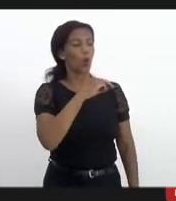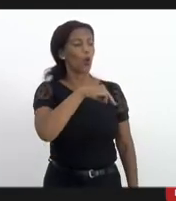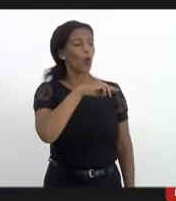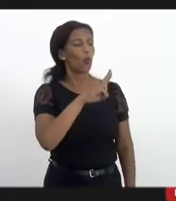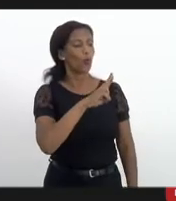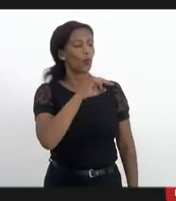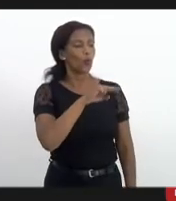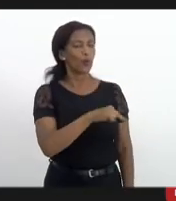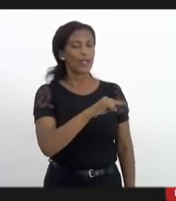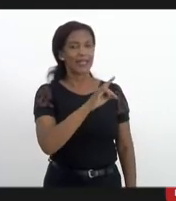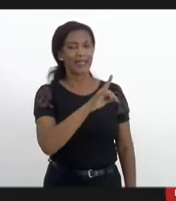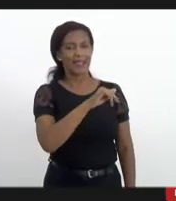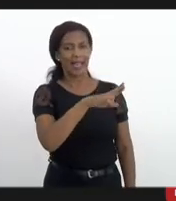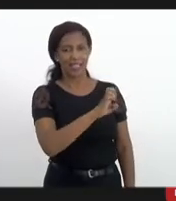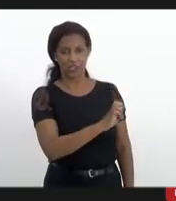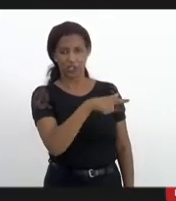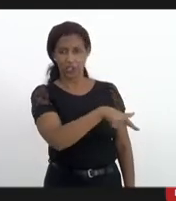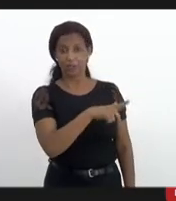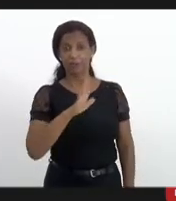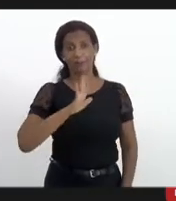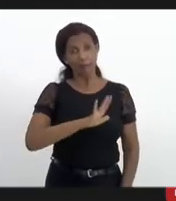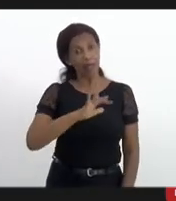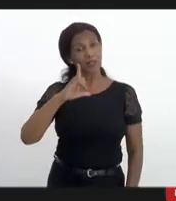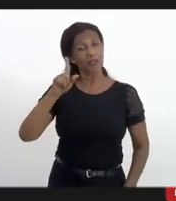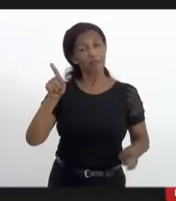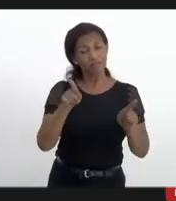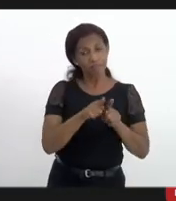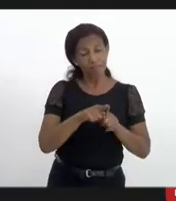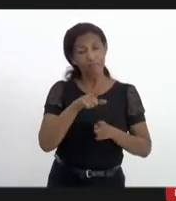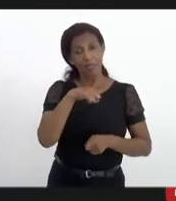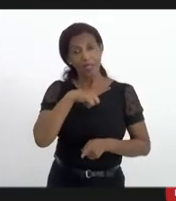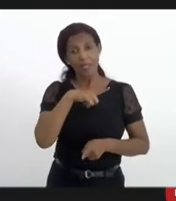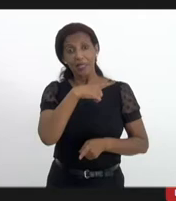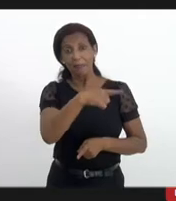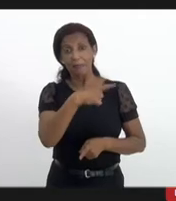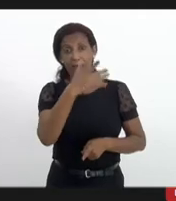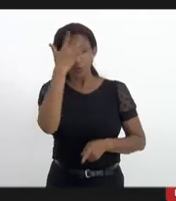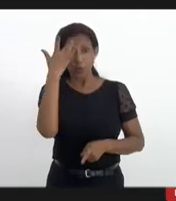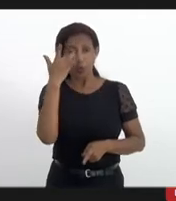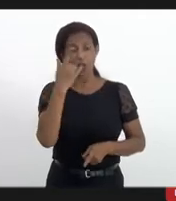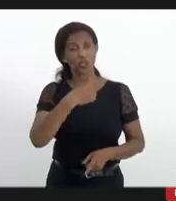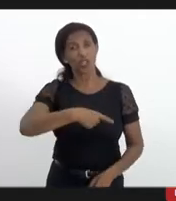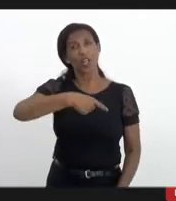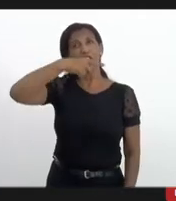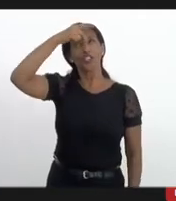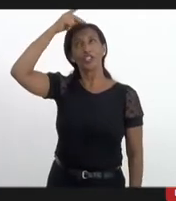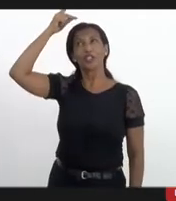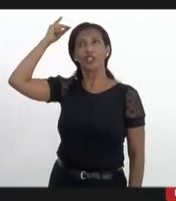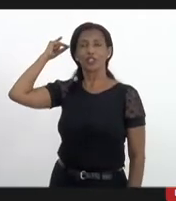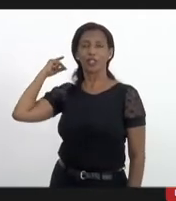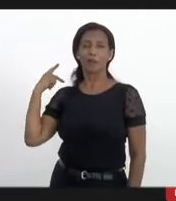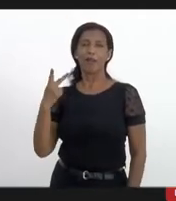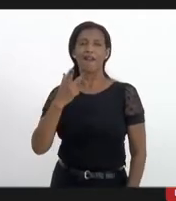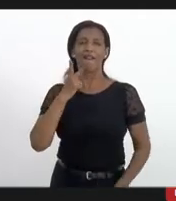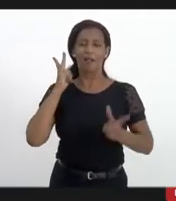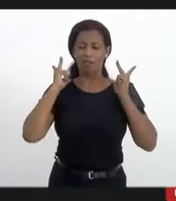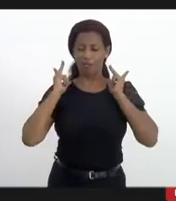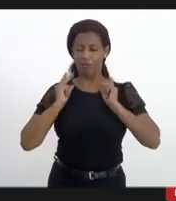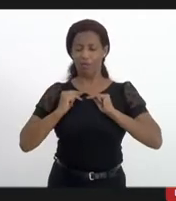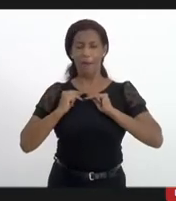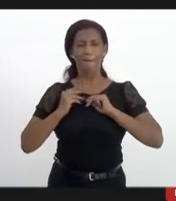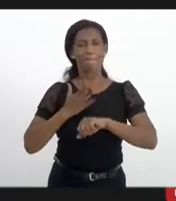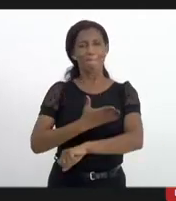favelas mas também tem aqueles que a gente antigamente chamava do colarinho branco